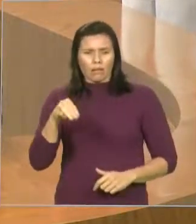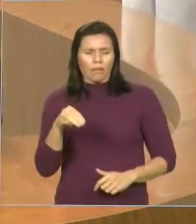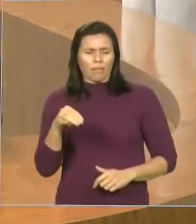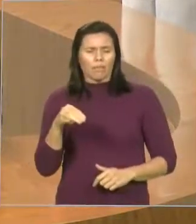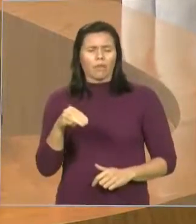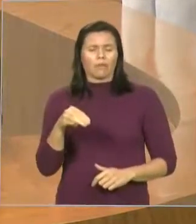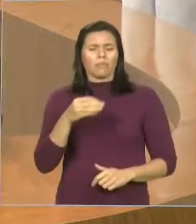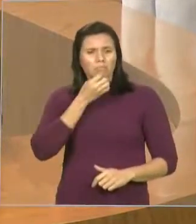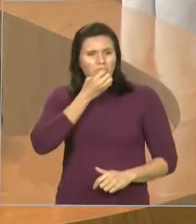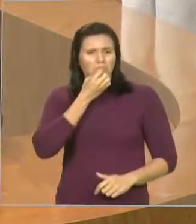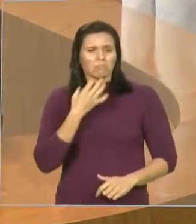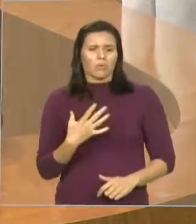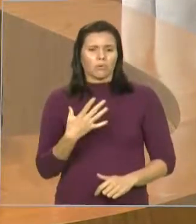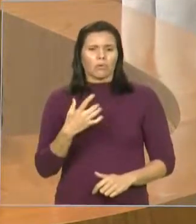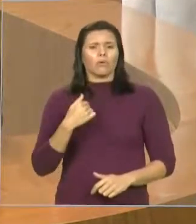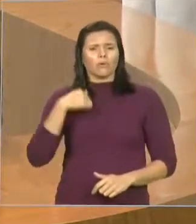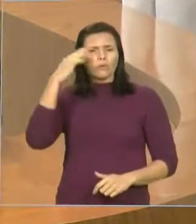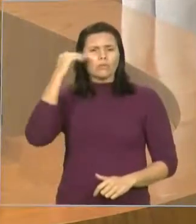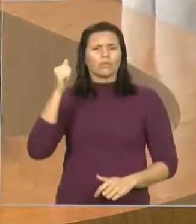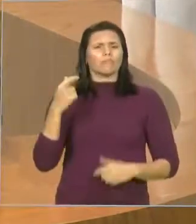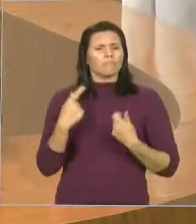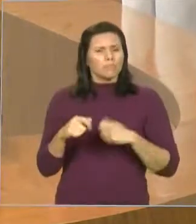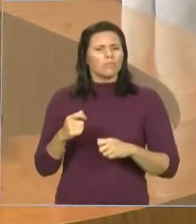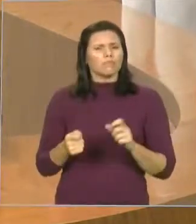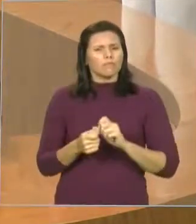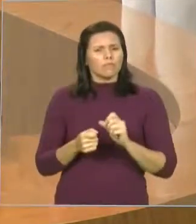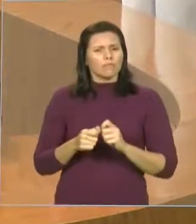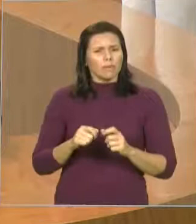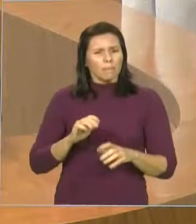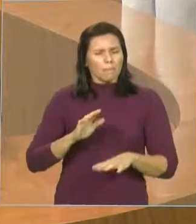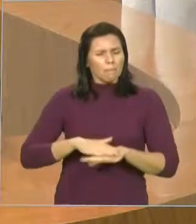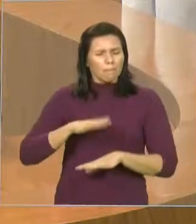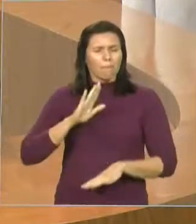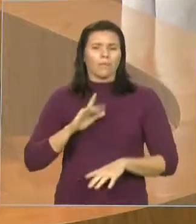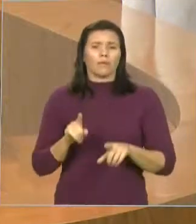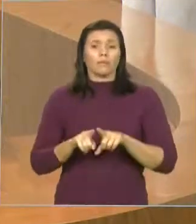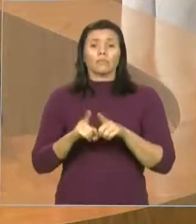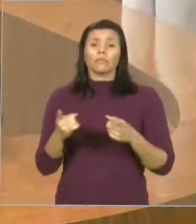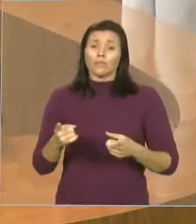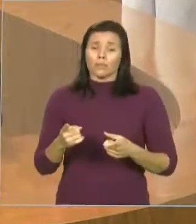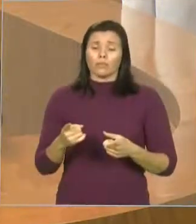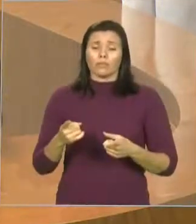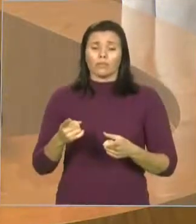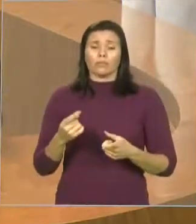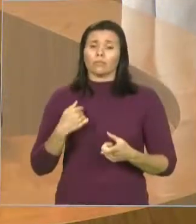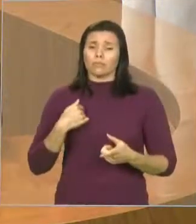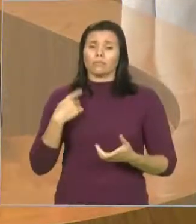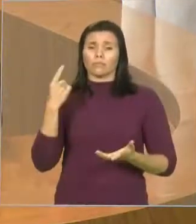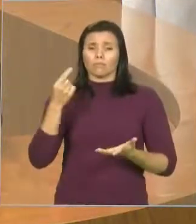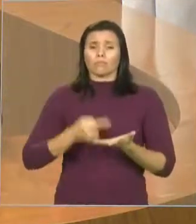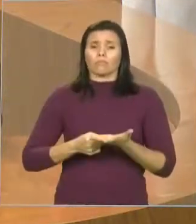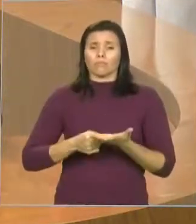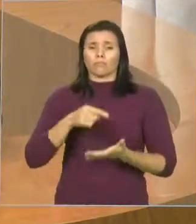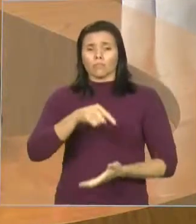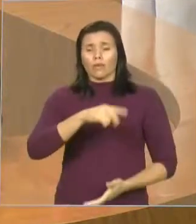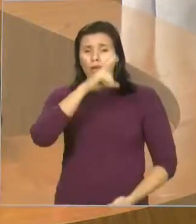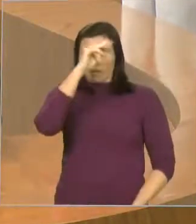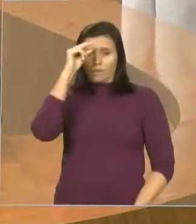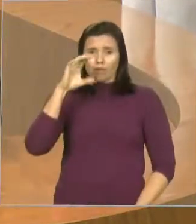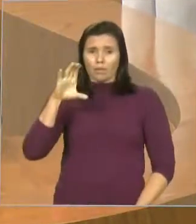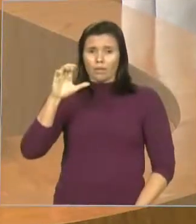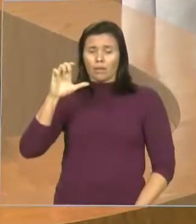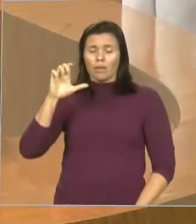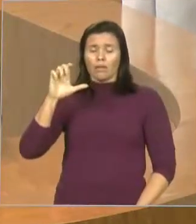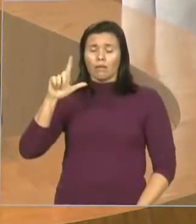mais benefício e, ao fechar um compromisso com a prefeita Cláudia, nós também